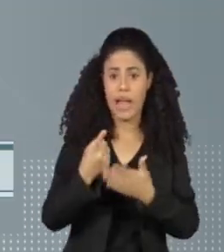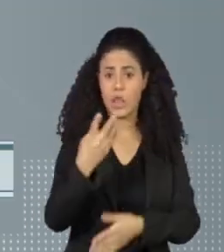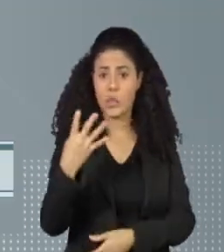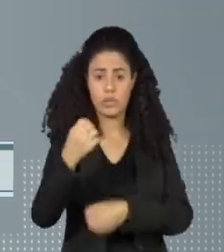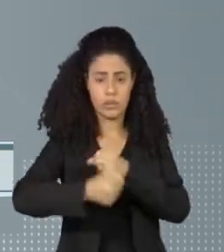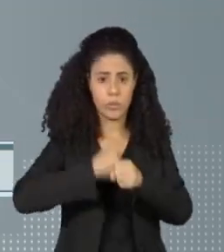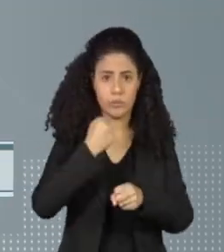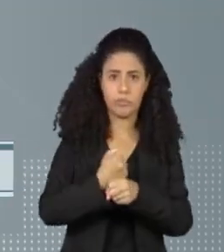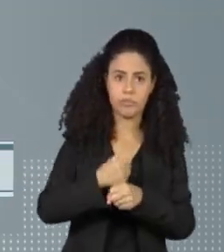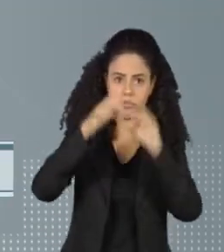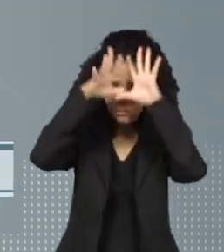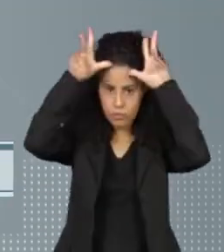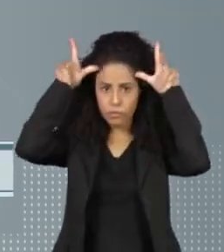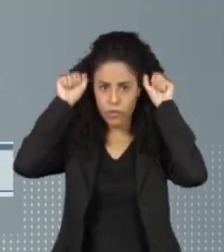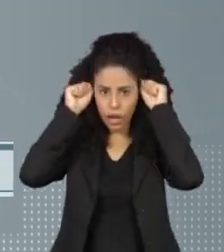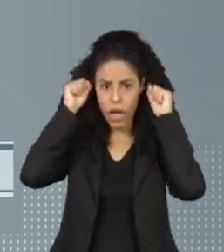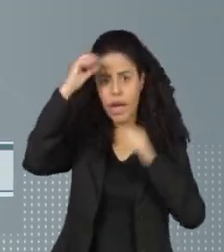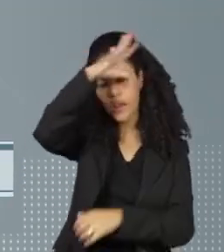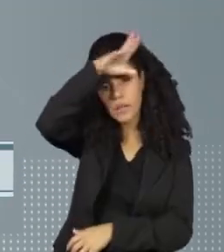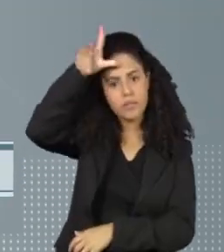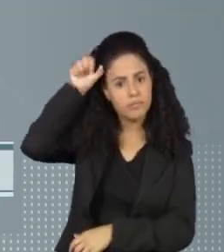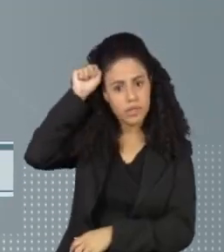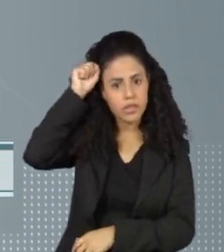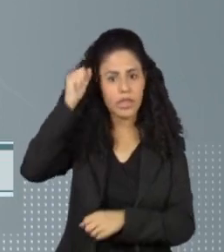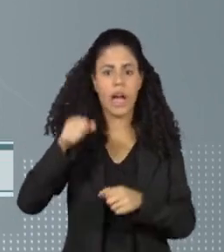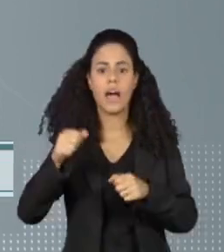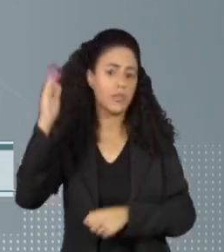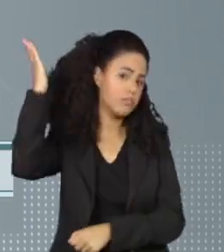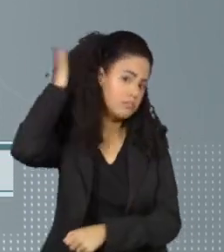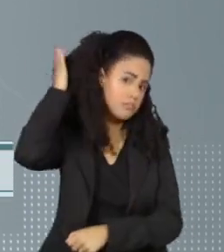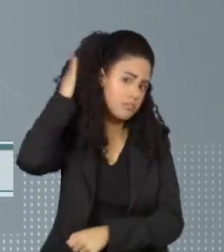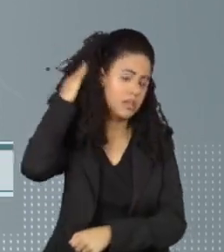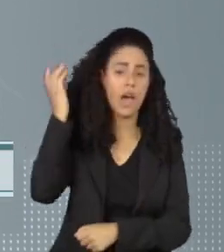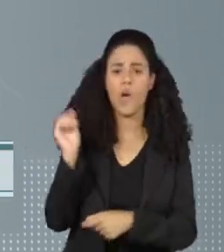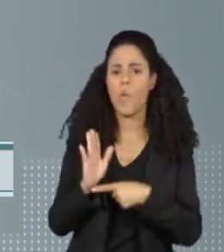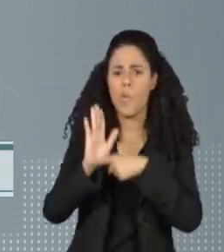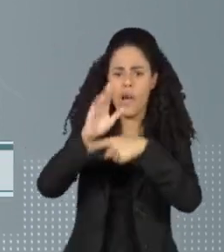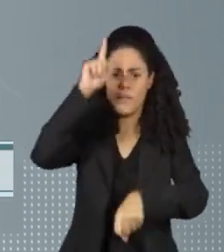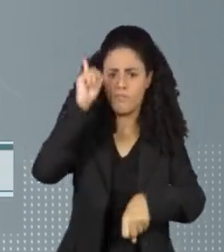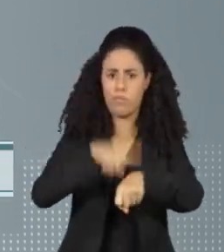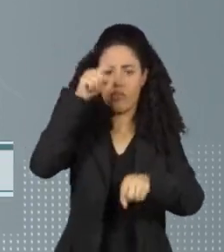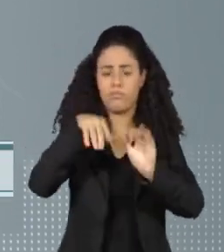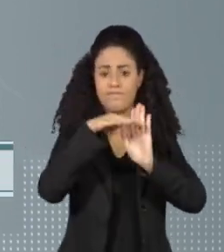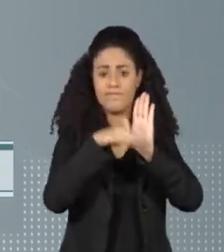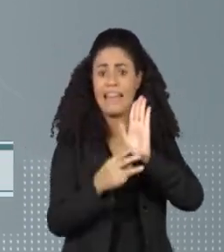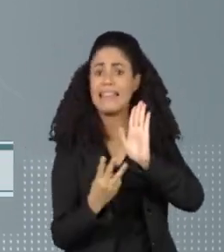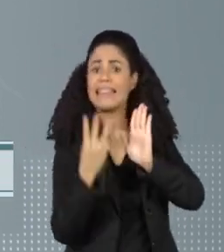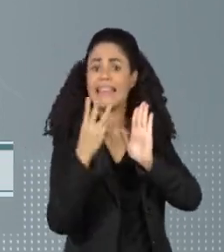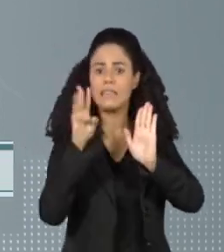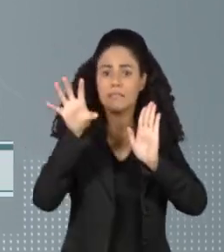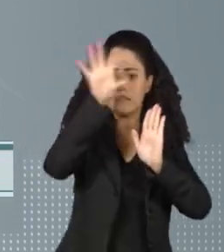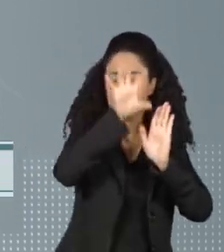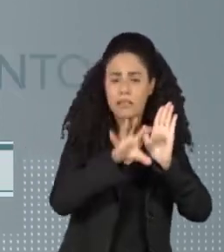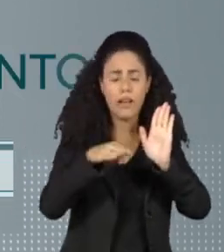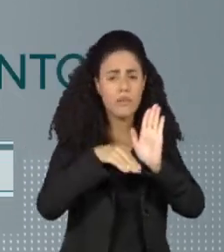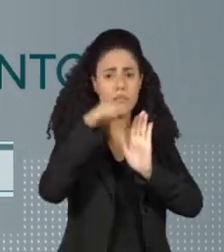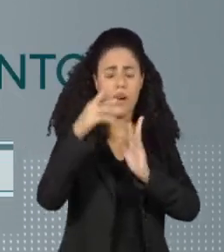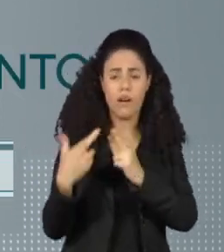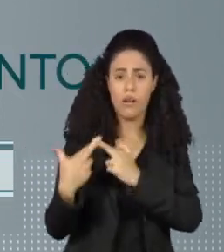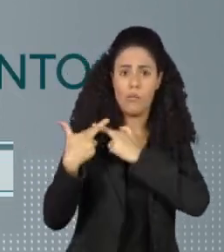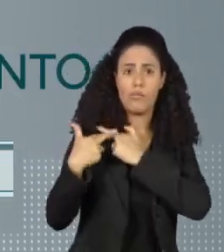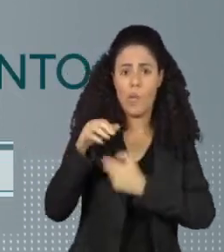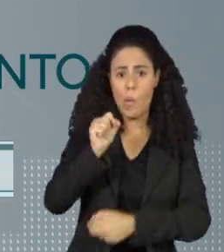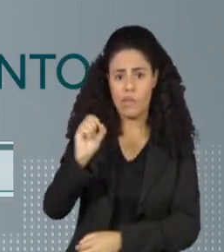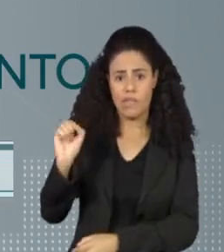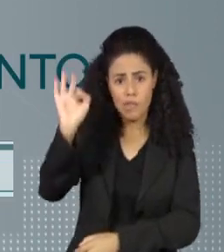Acre, Amazonas e Pará lideram o ranking de destruição. Esses três estados foram responsáveis por quase